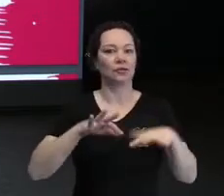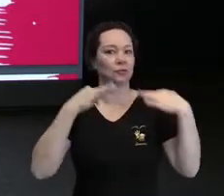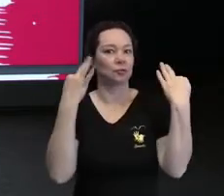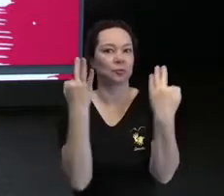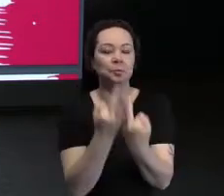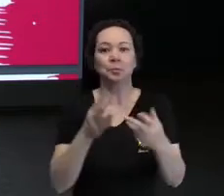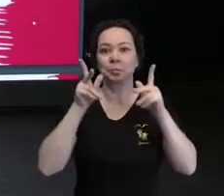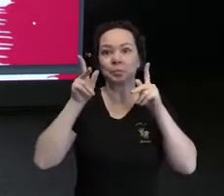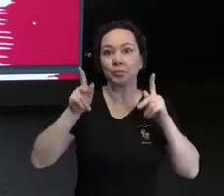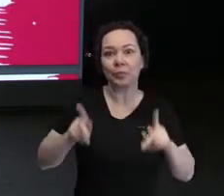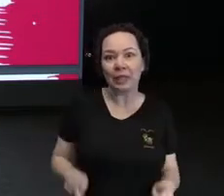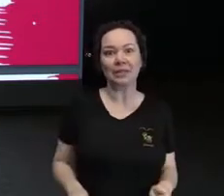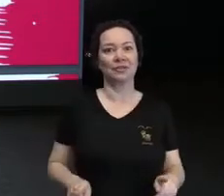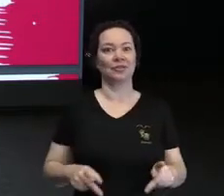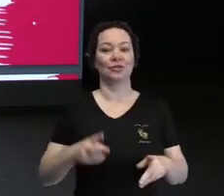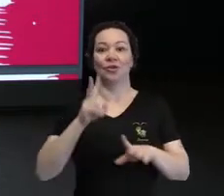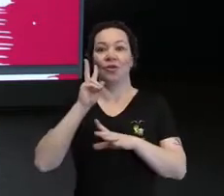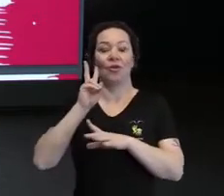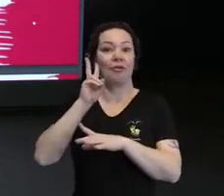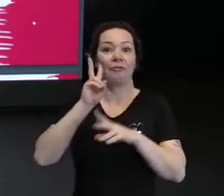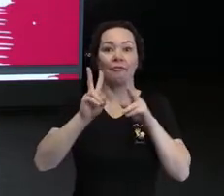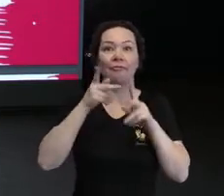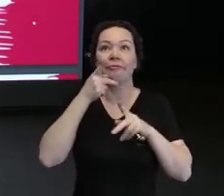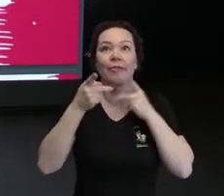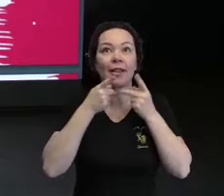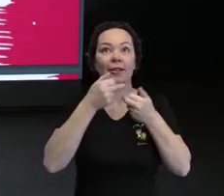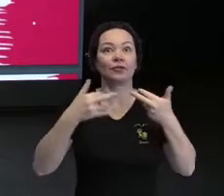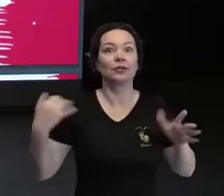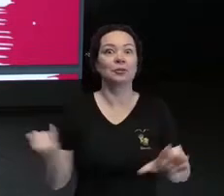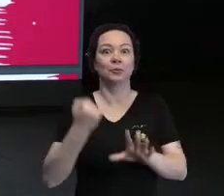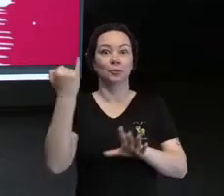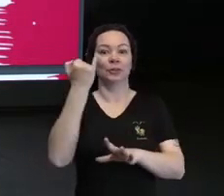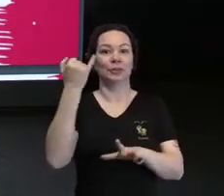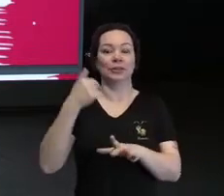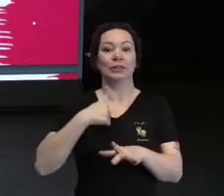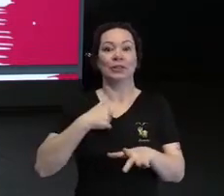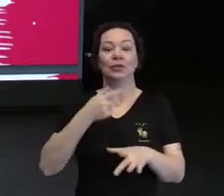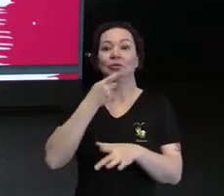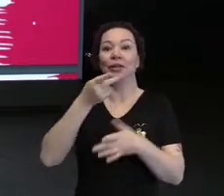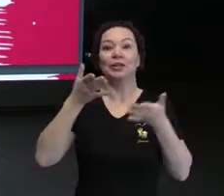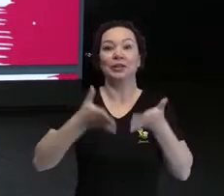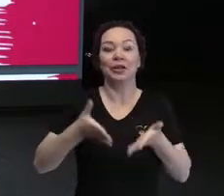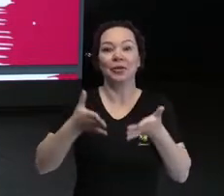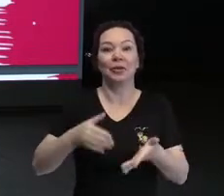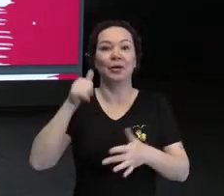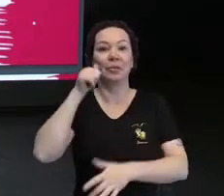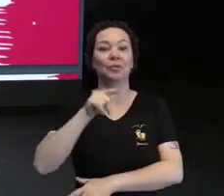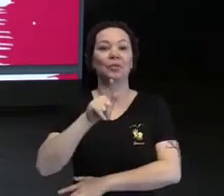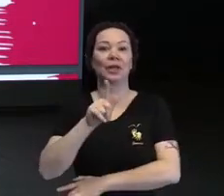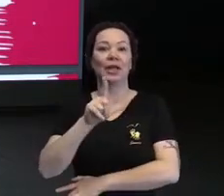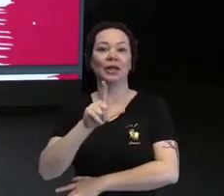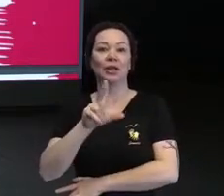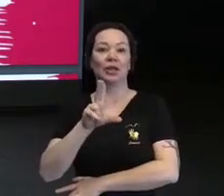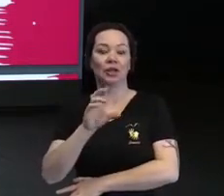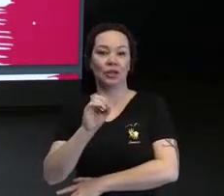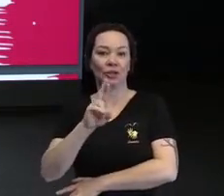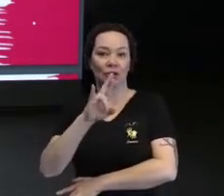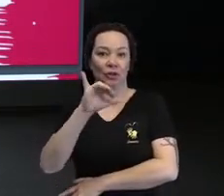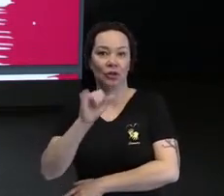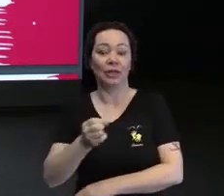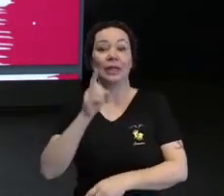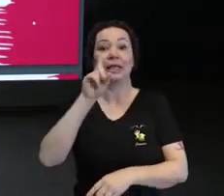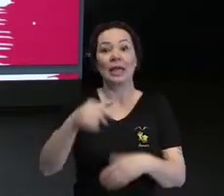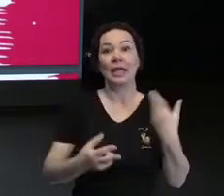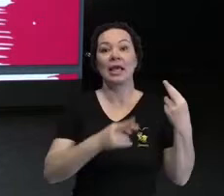tantas pessoas falando coisas tão importantes, eu tava falando pra Glória quando a gente tava vindo aqui, a responsabilidade de fazer